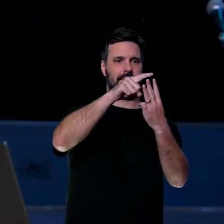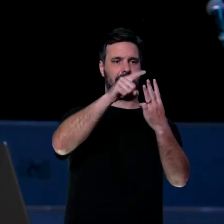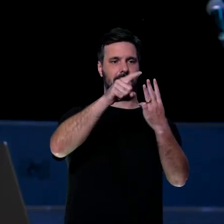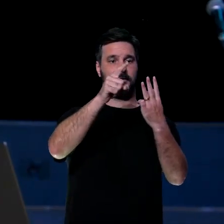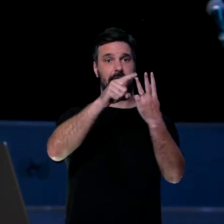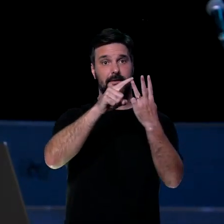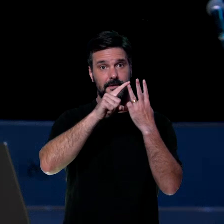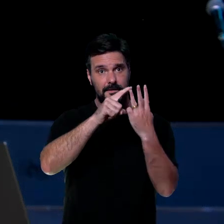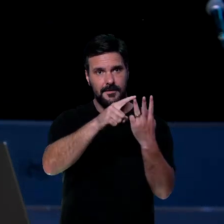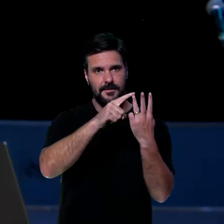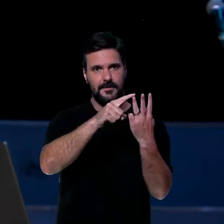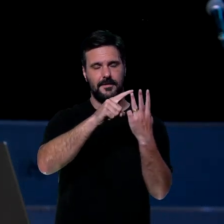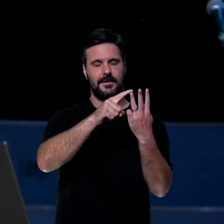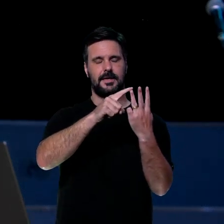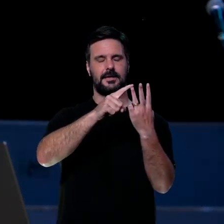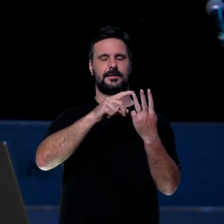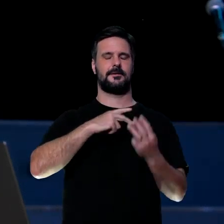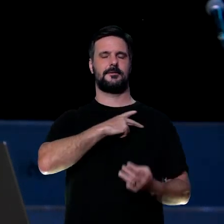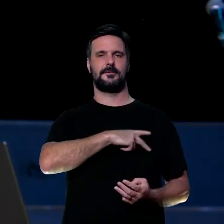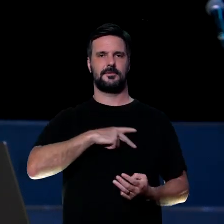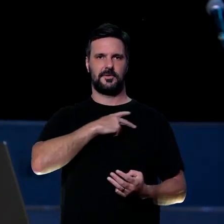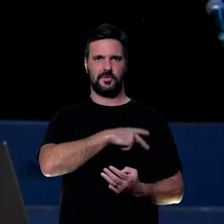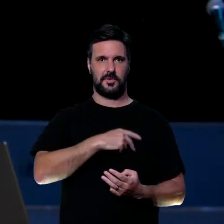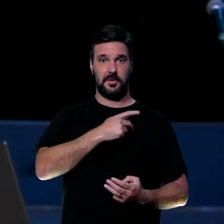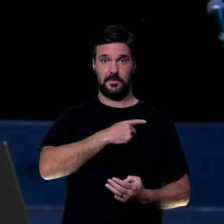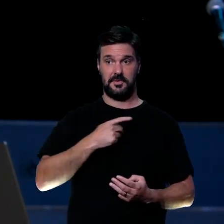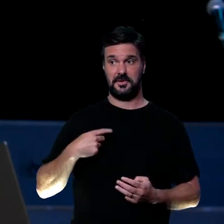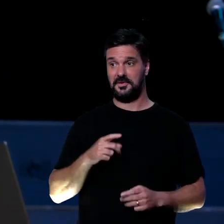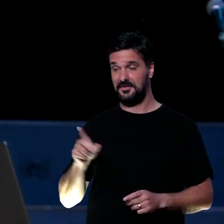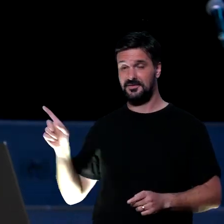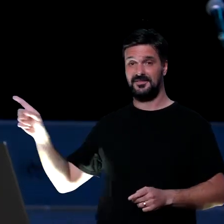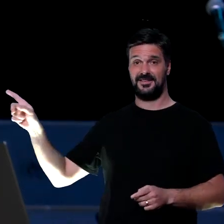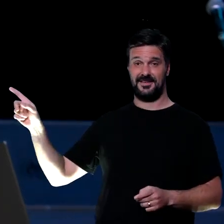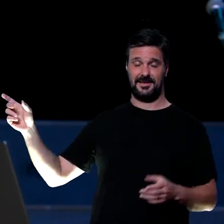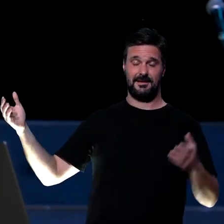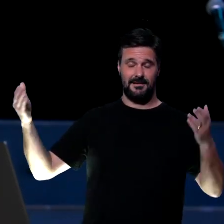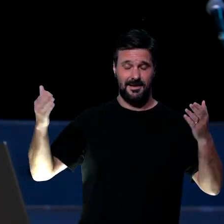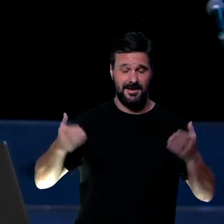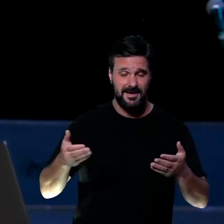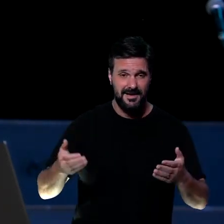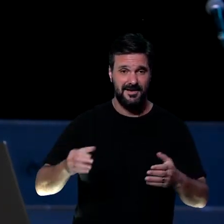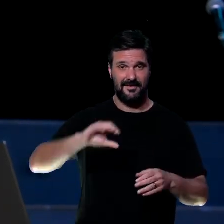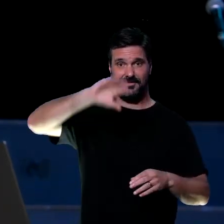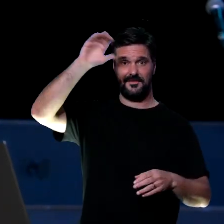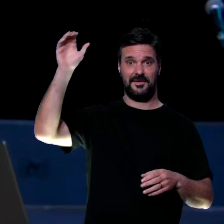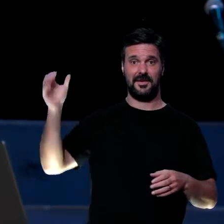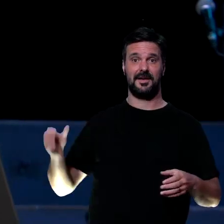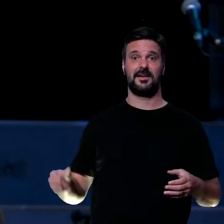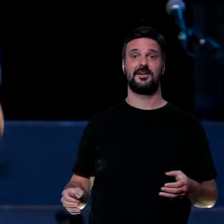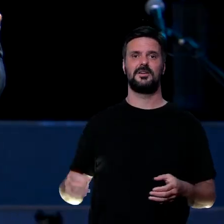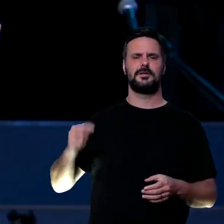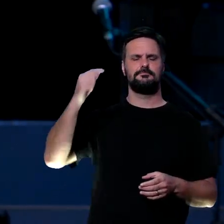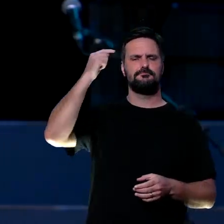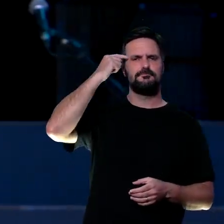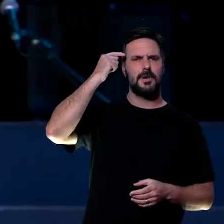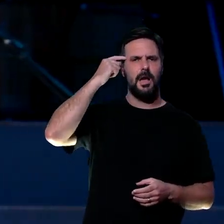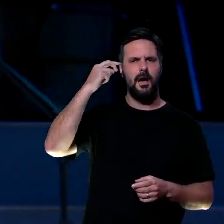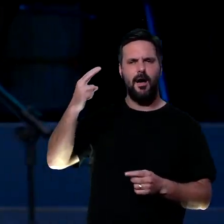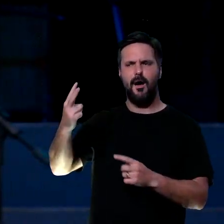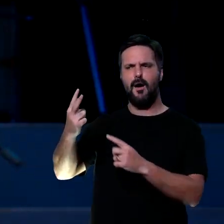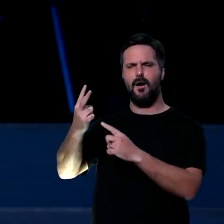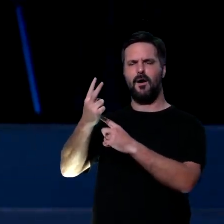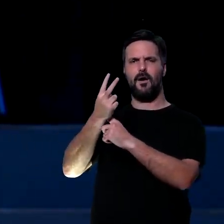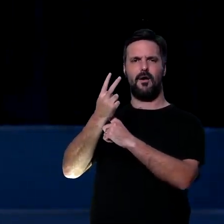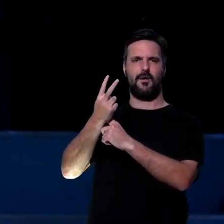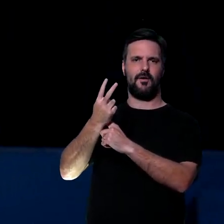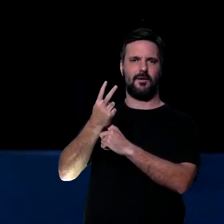nosso apóstolo Paulo e o pastor dessa igreja aqui está exortando e pastoreando essa igreja é cuidar da mente. A